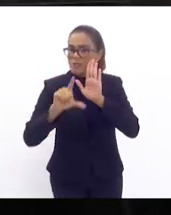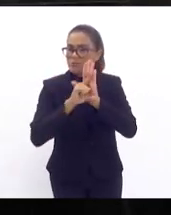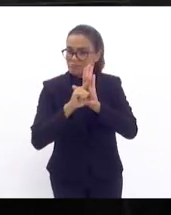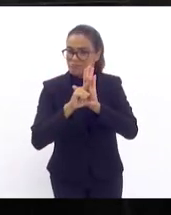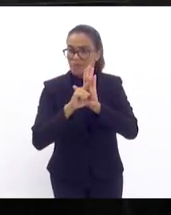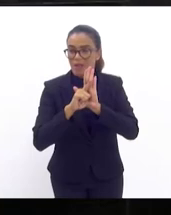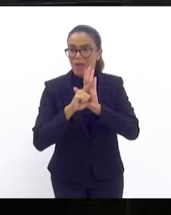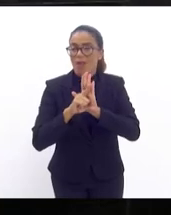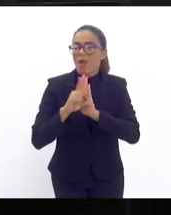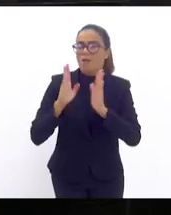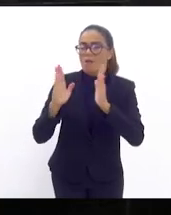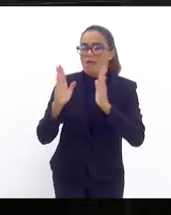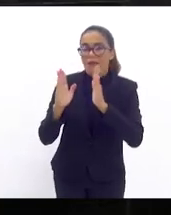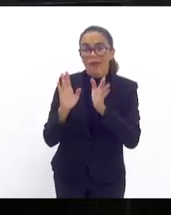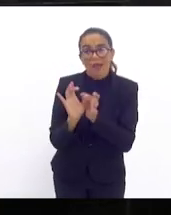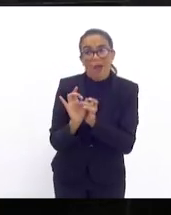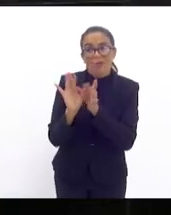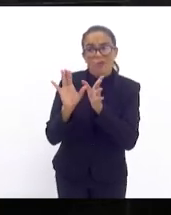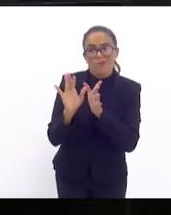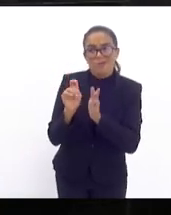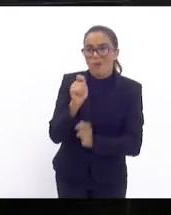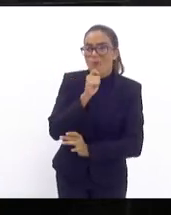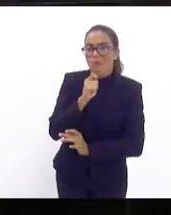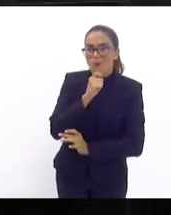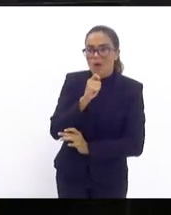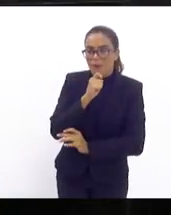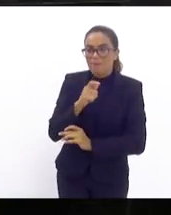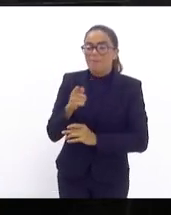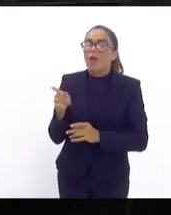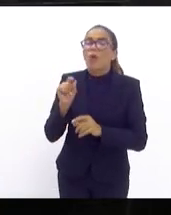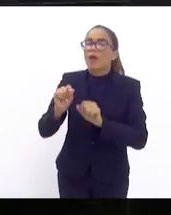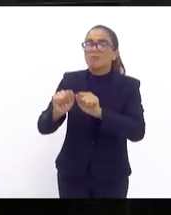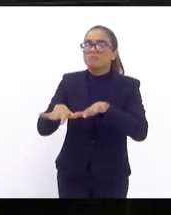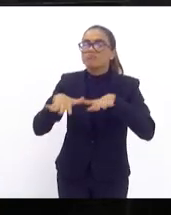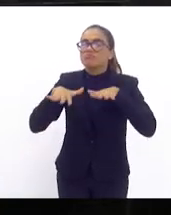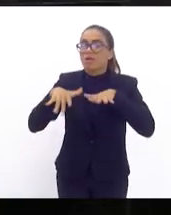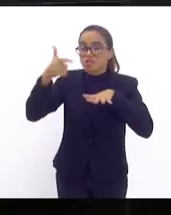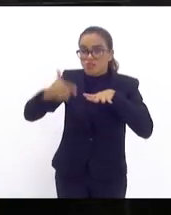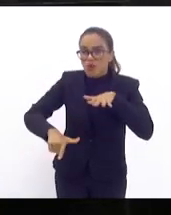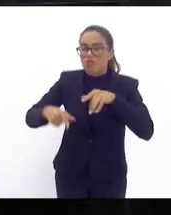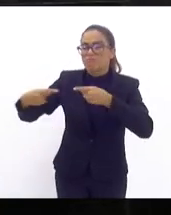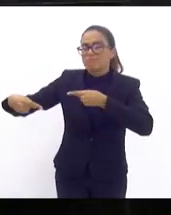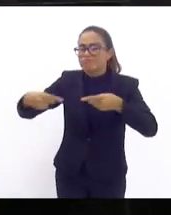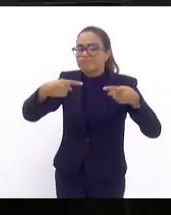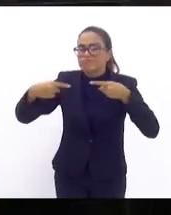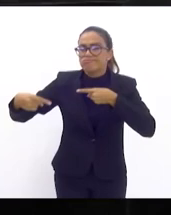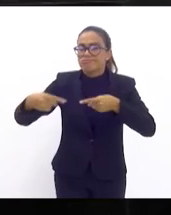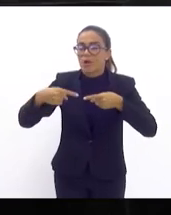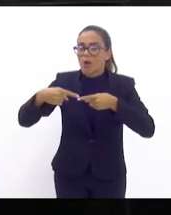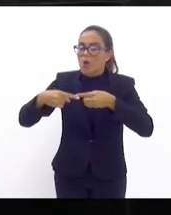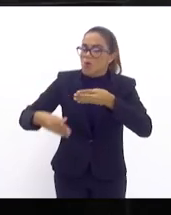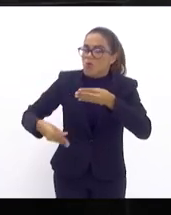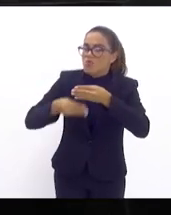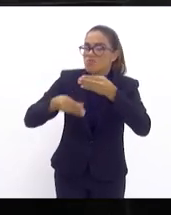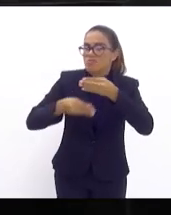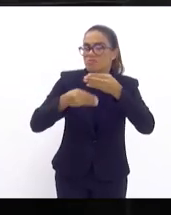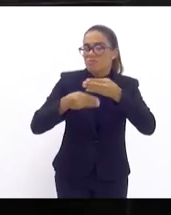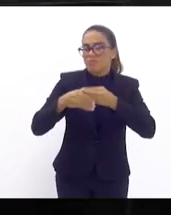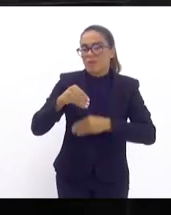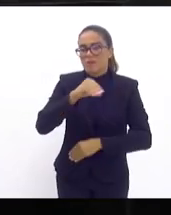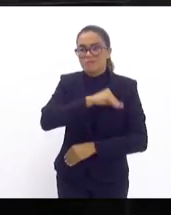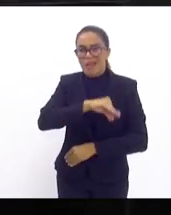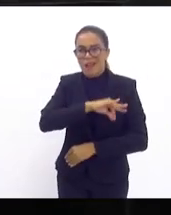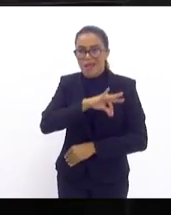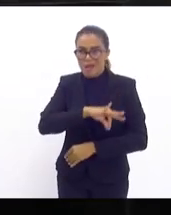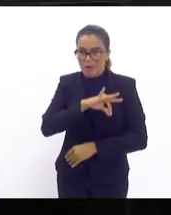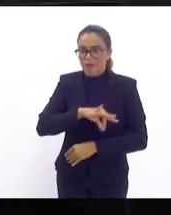autorizativo que novamente traz para essa casa a discussão da implementação do piso nacional do magistério. E eu